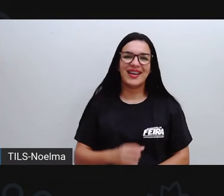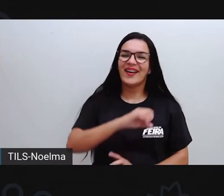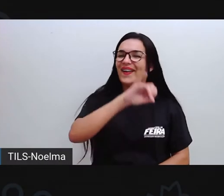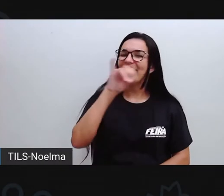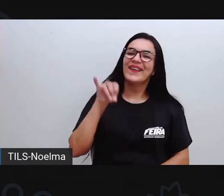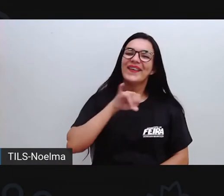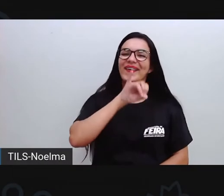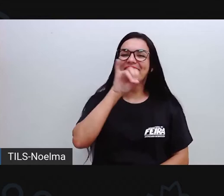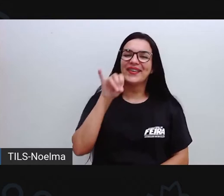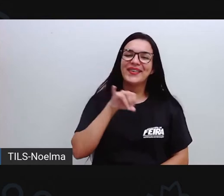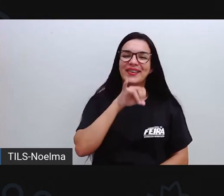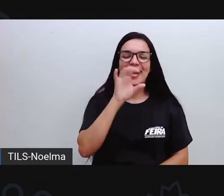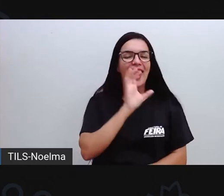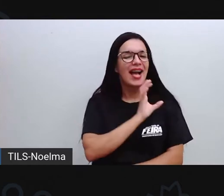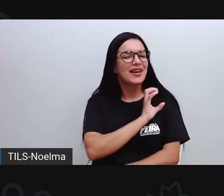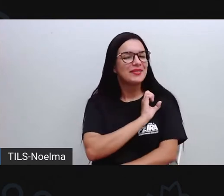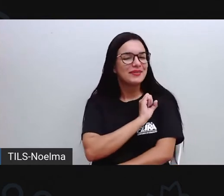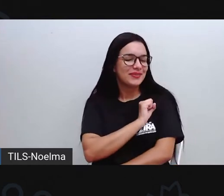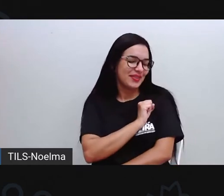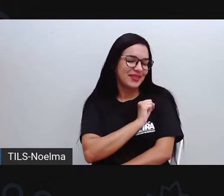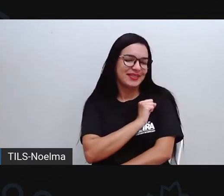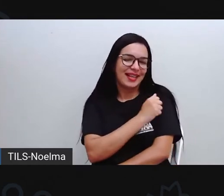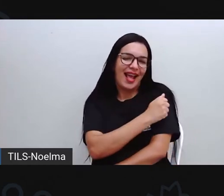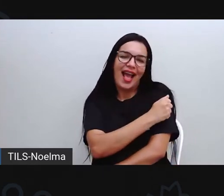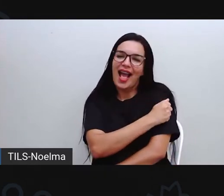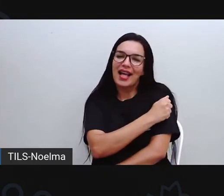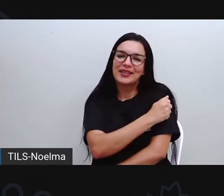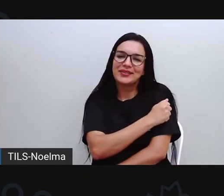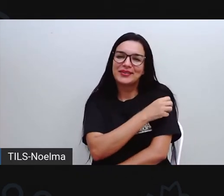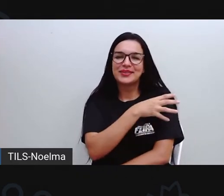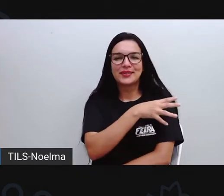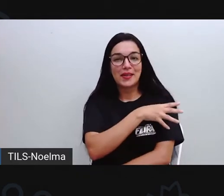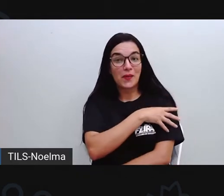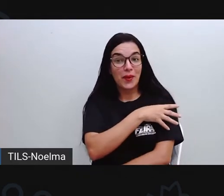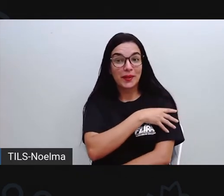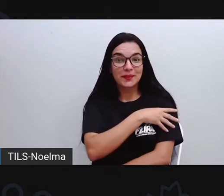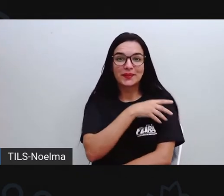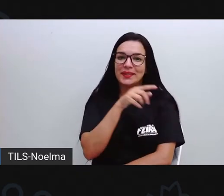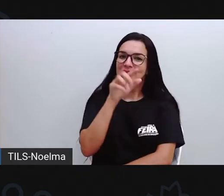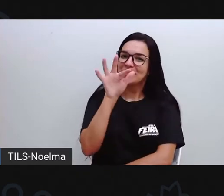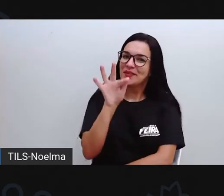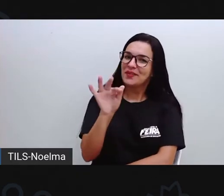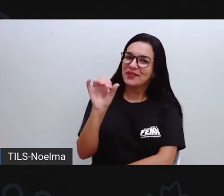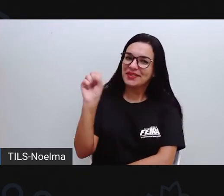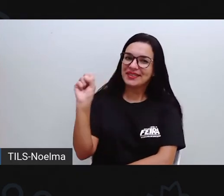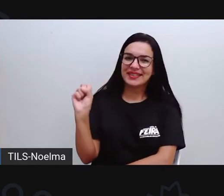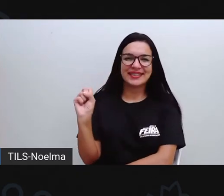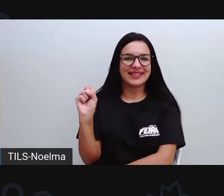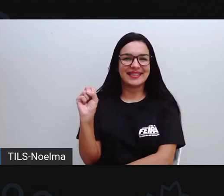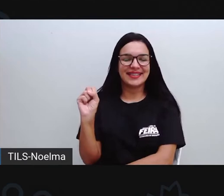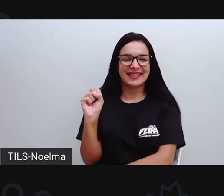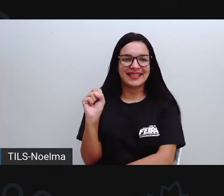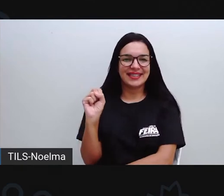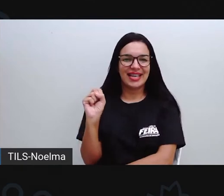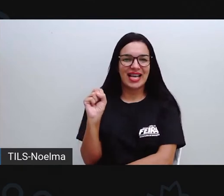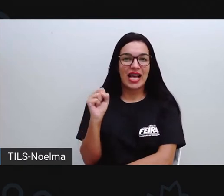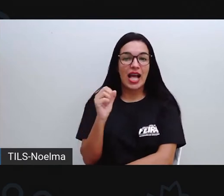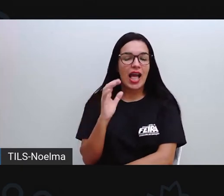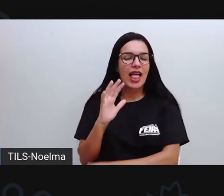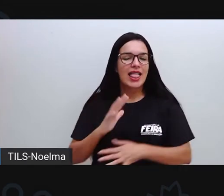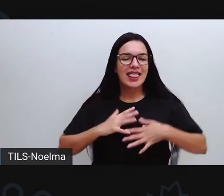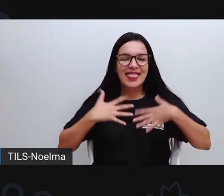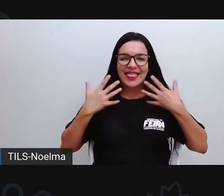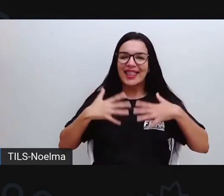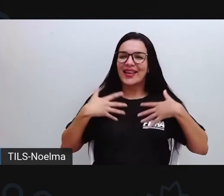Olá, amores, meus queridos e amados, quartos anos da cidade de Feira de Santana. É com